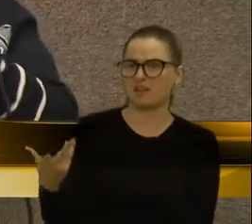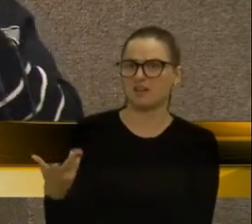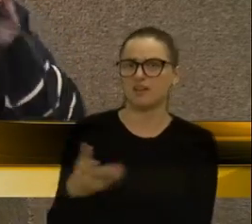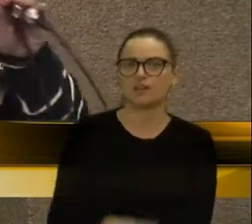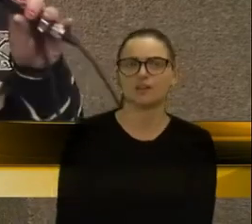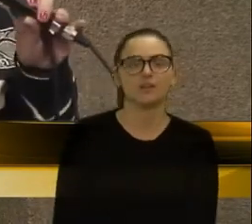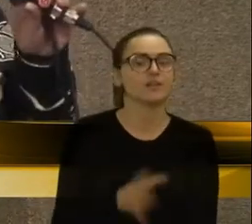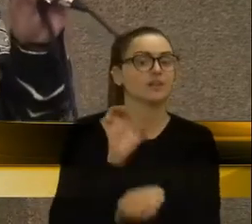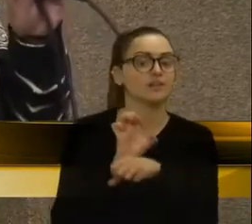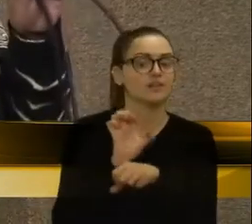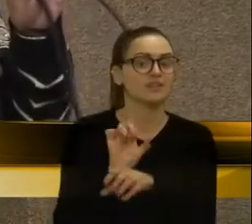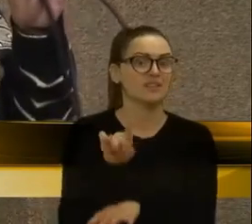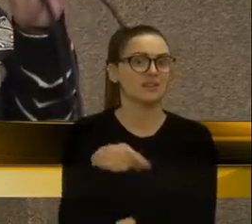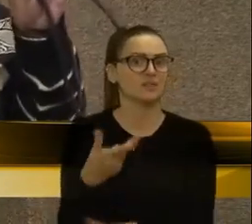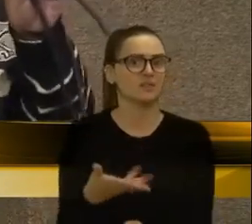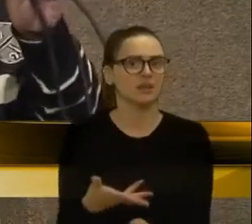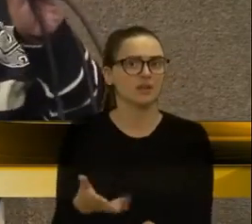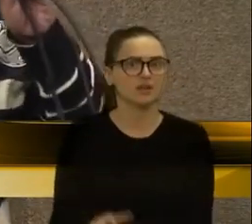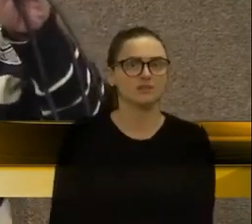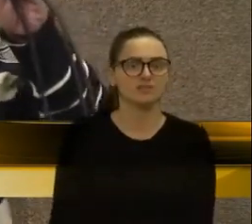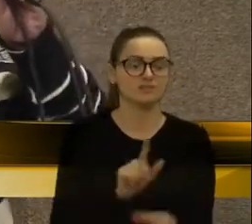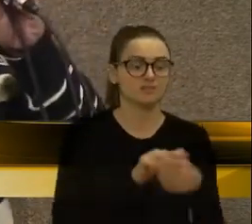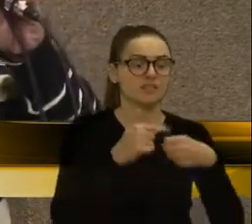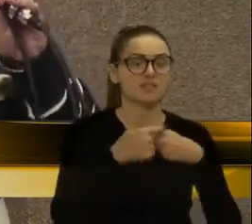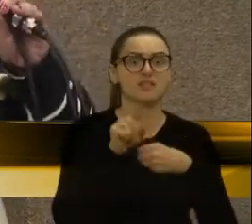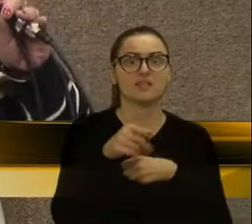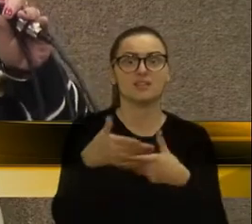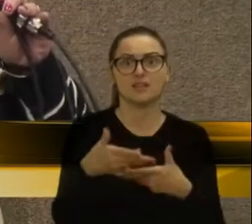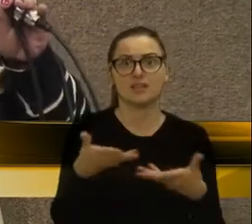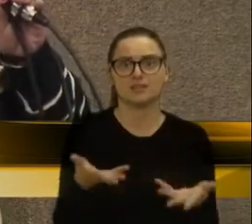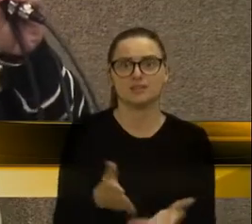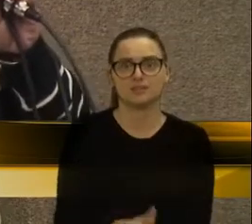Que estado é esse? Que cidade é essa?